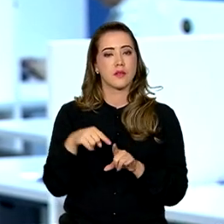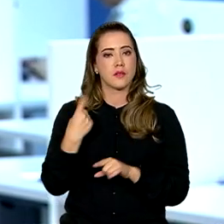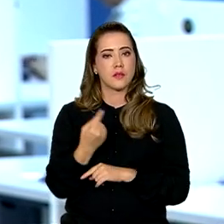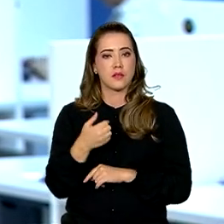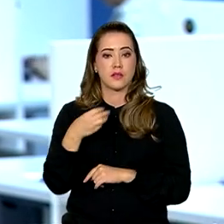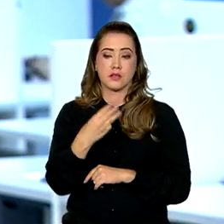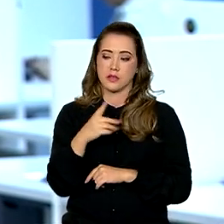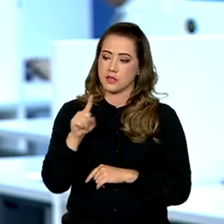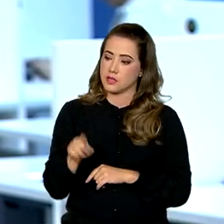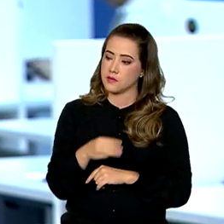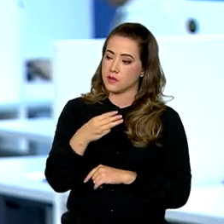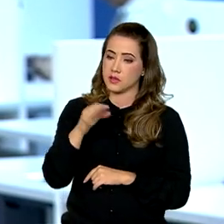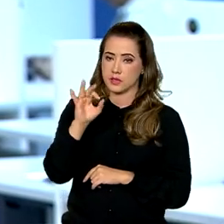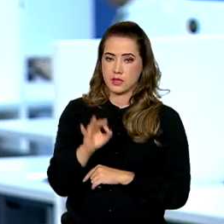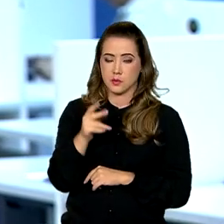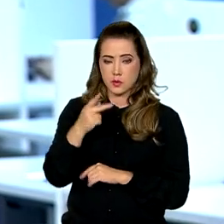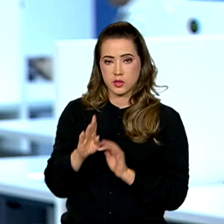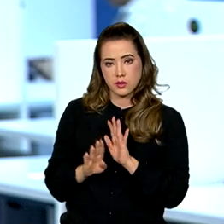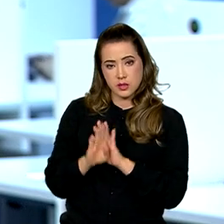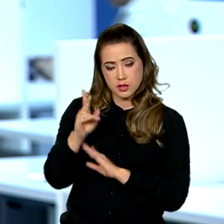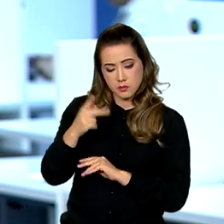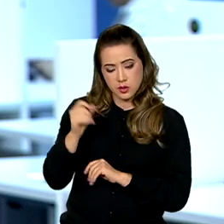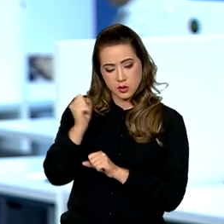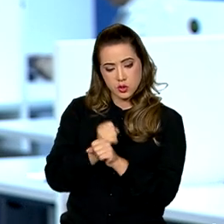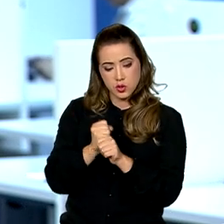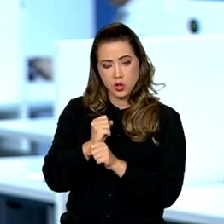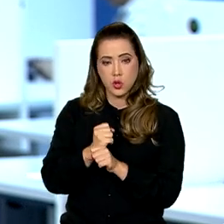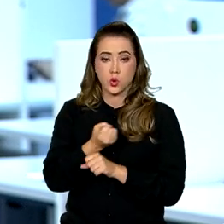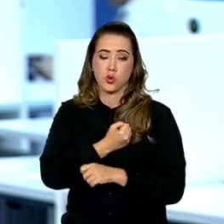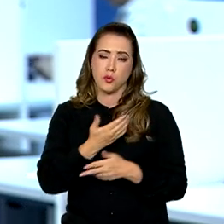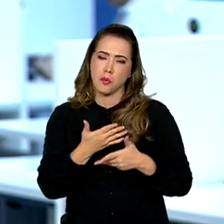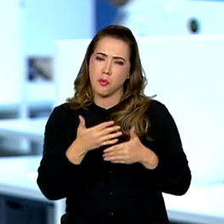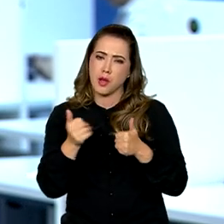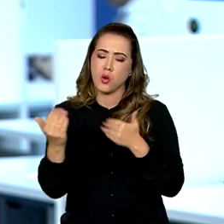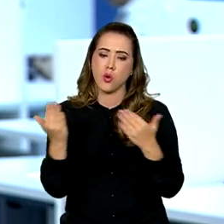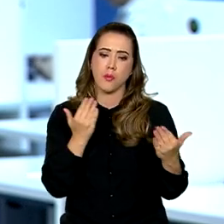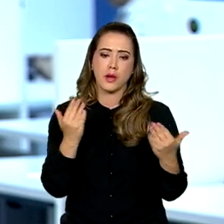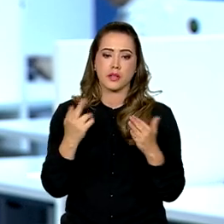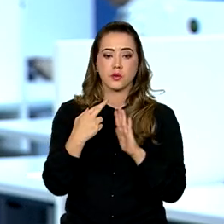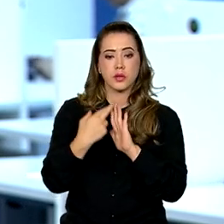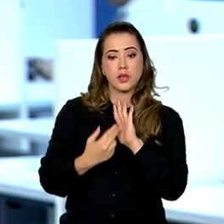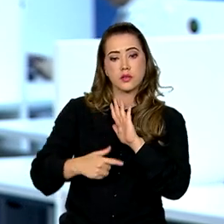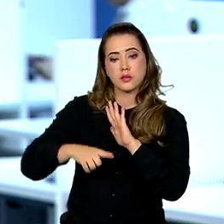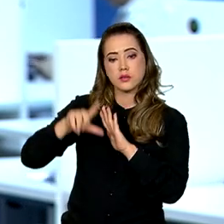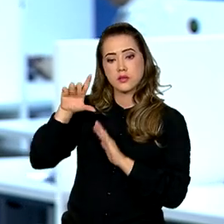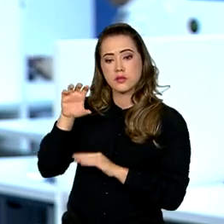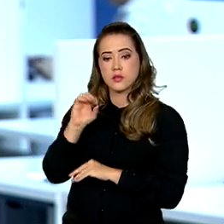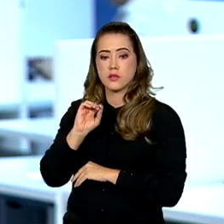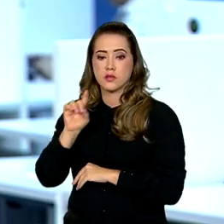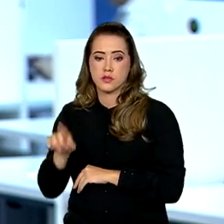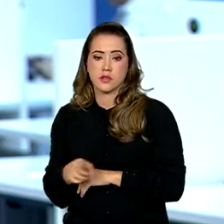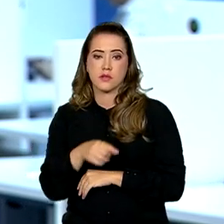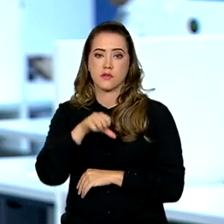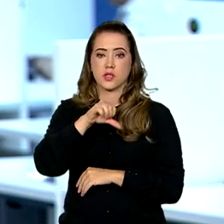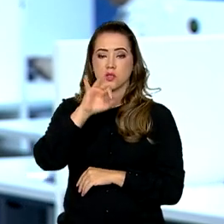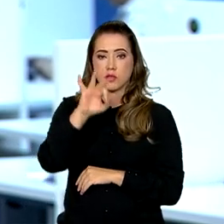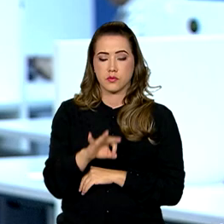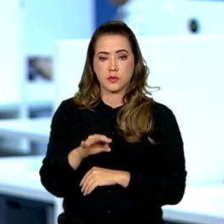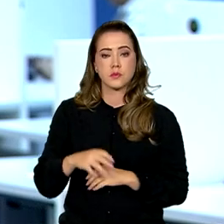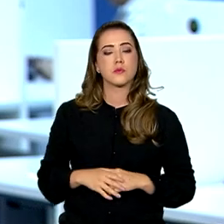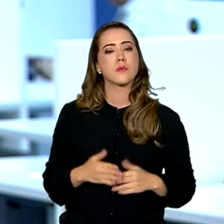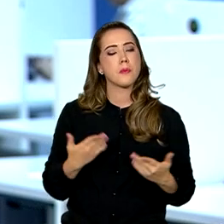3,3% pra este ano, um número bem melhor, bem mais expressivo que o do relatório anterior, que previa 0,9%.